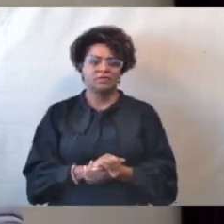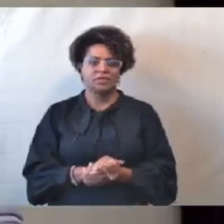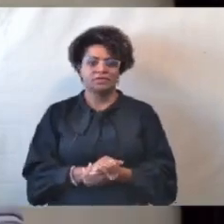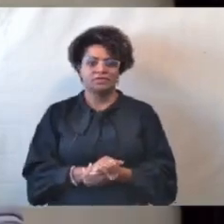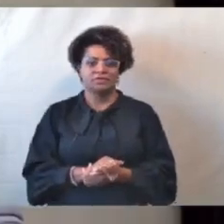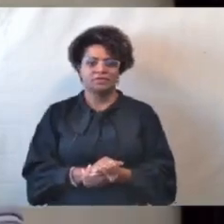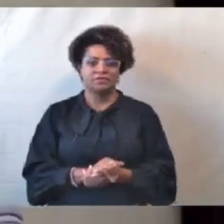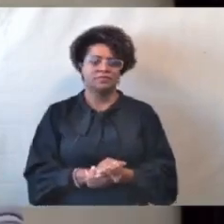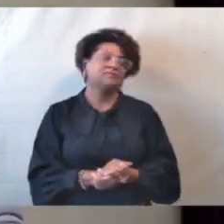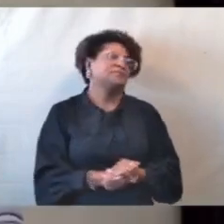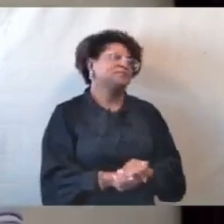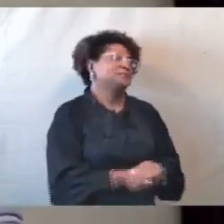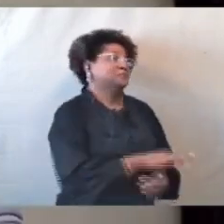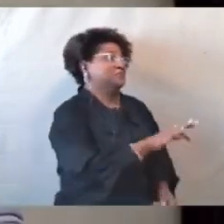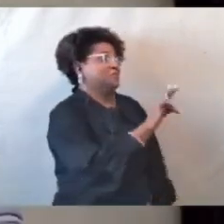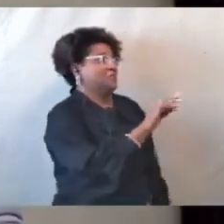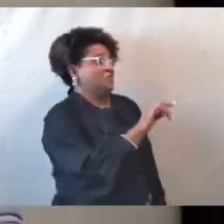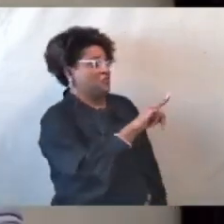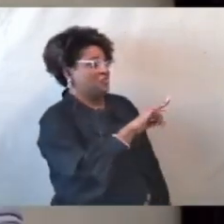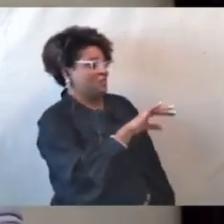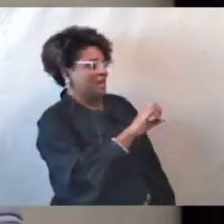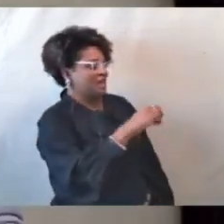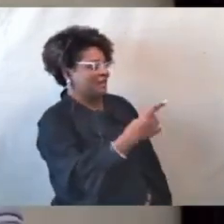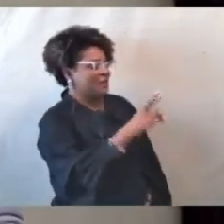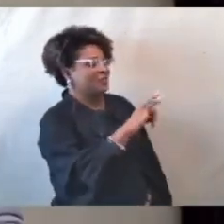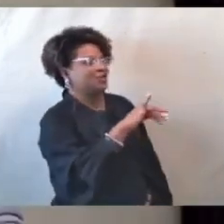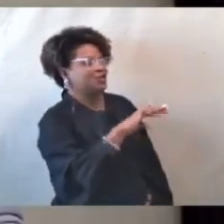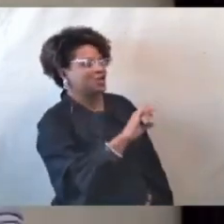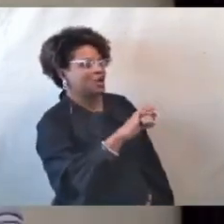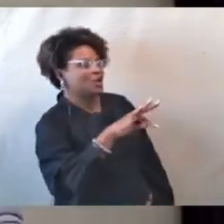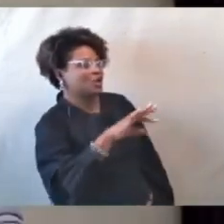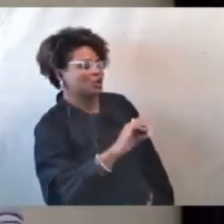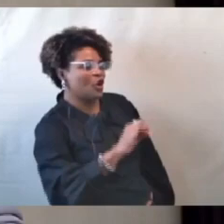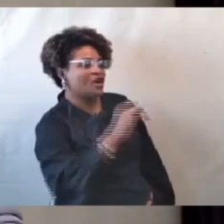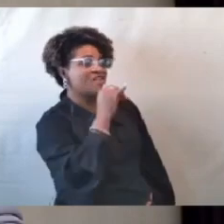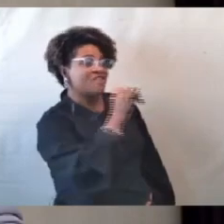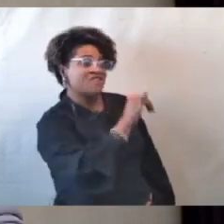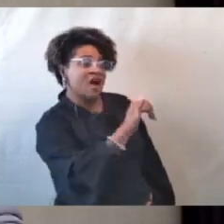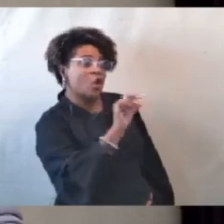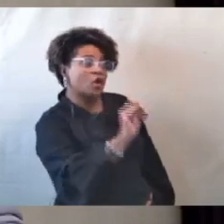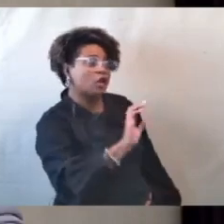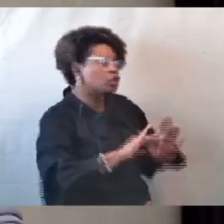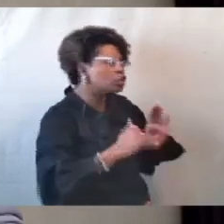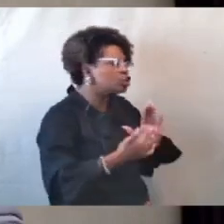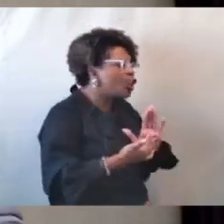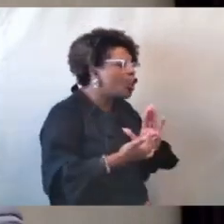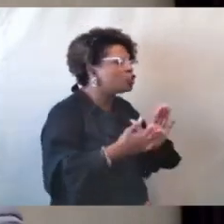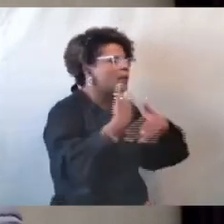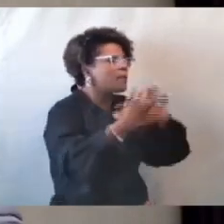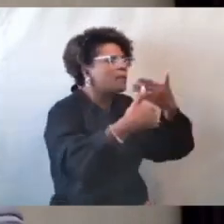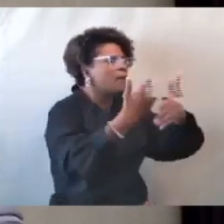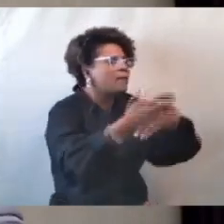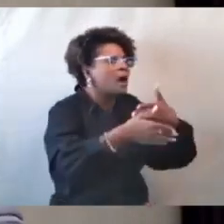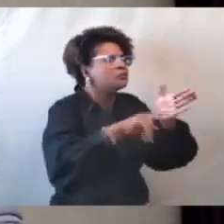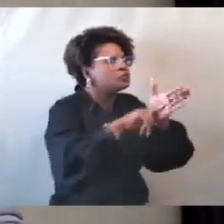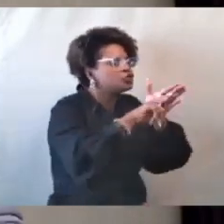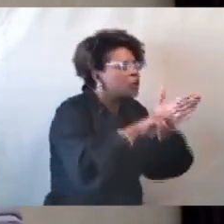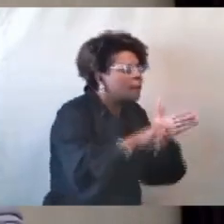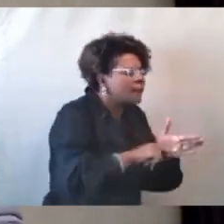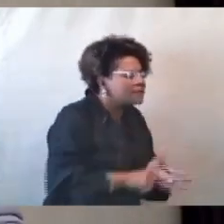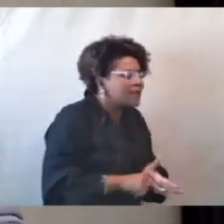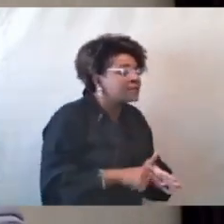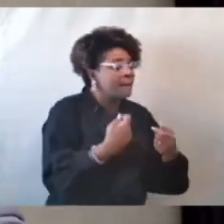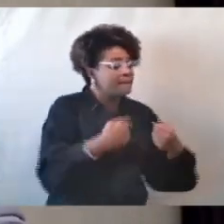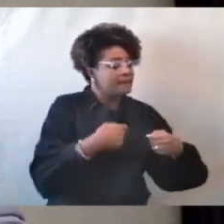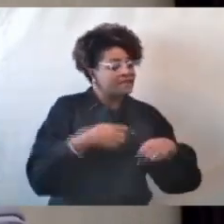Fundação Cristiano Otoni recomendou que todo o processo de monitoramento de coleta e análise dos parâmetros seja realizado por um laboratório acreditado